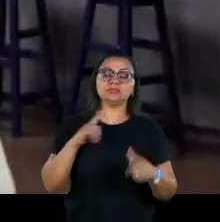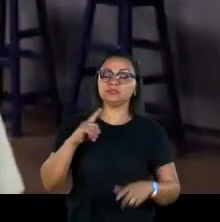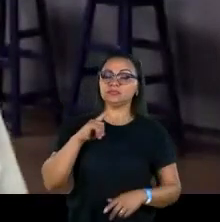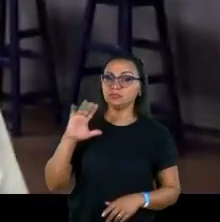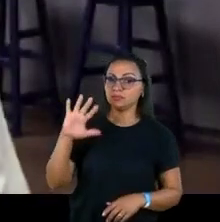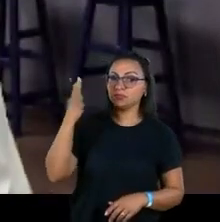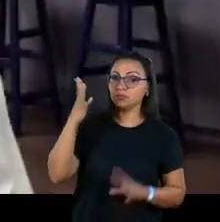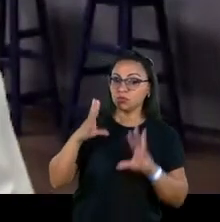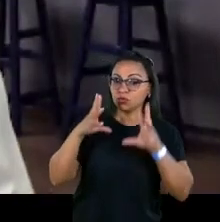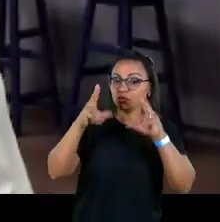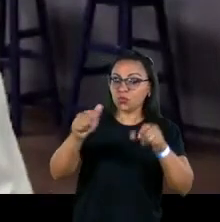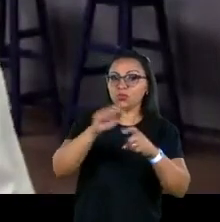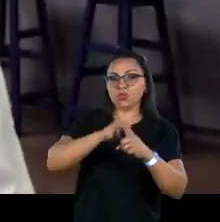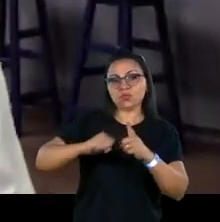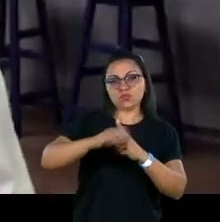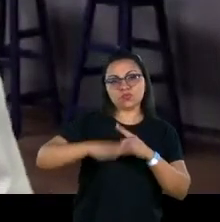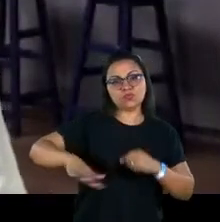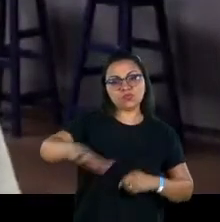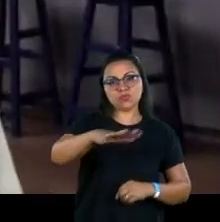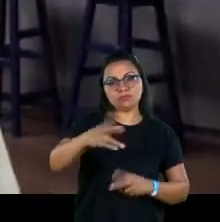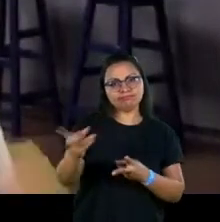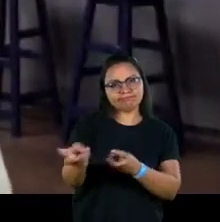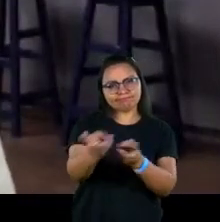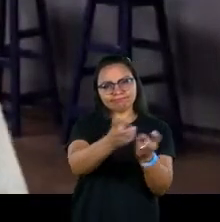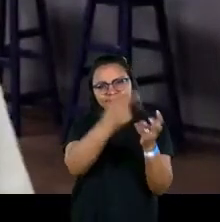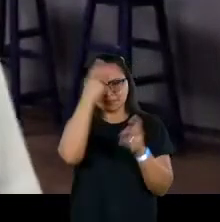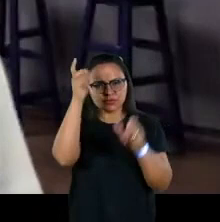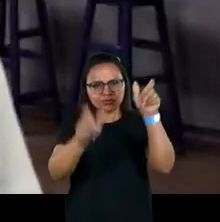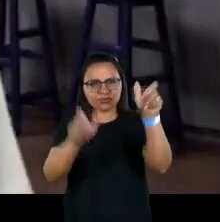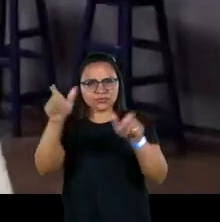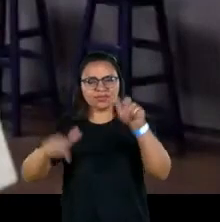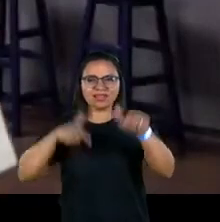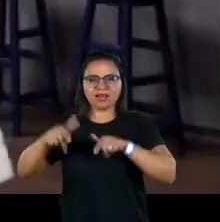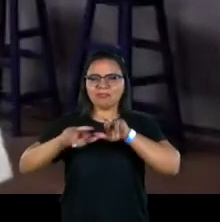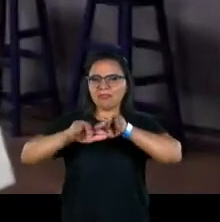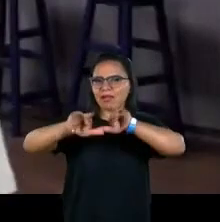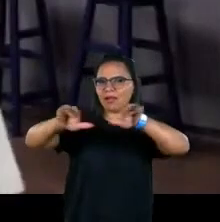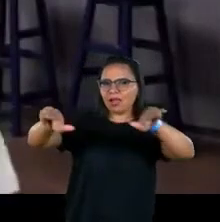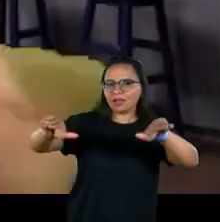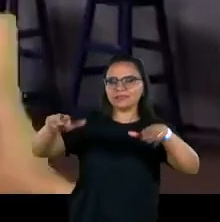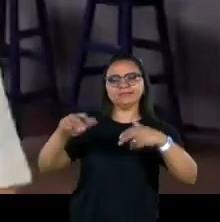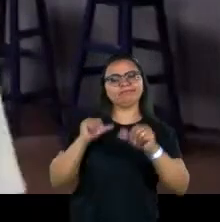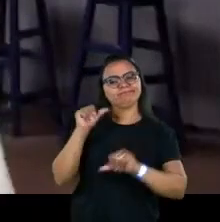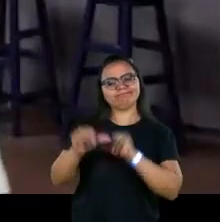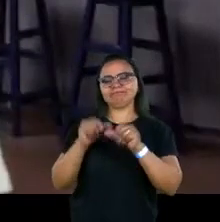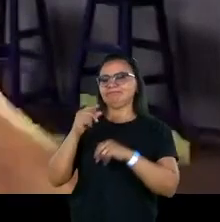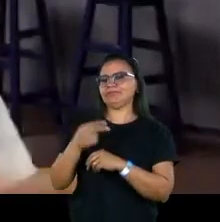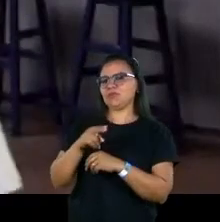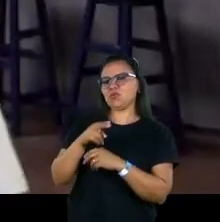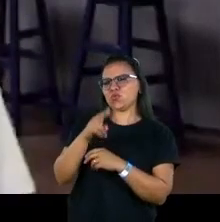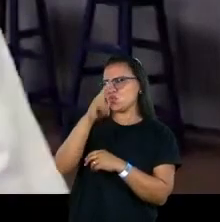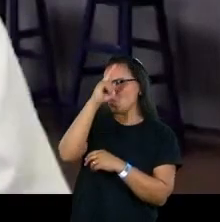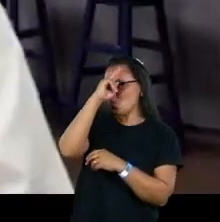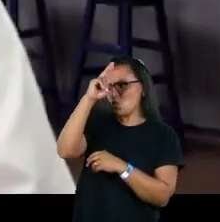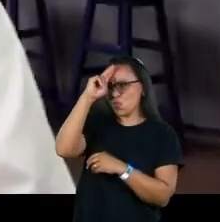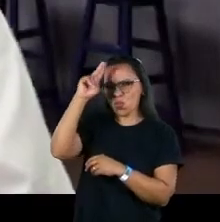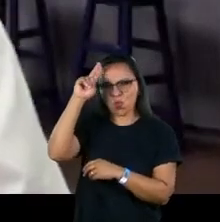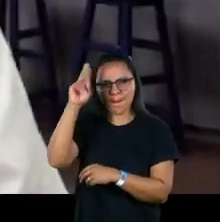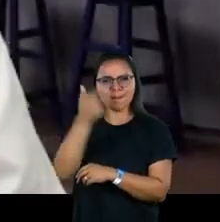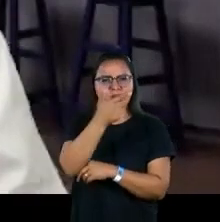acontecido em toda a sociedade a gente tem visto pessoas de todo tipo de trabalho que estão tendo que se virar de Uber ou de alguma outra